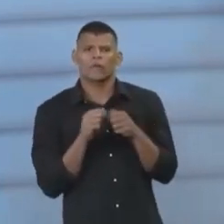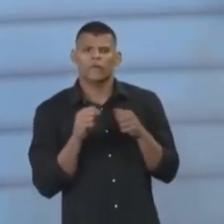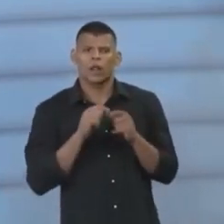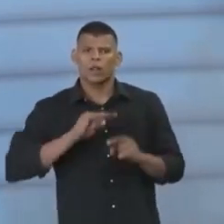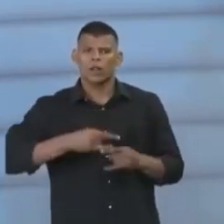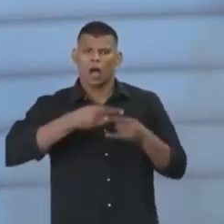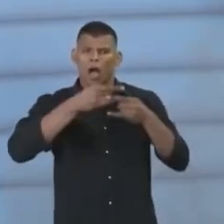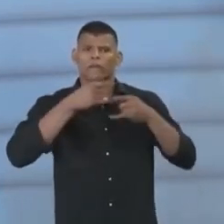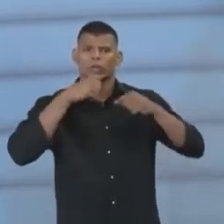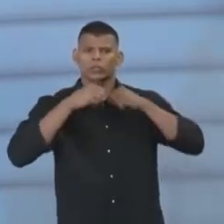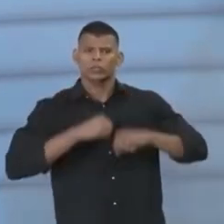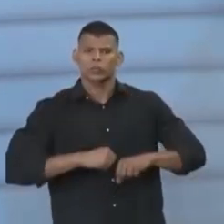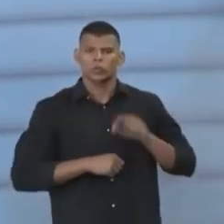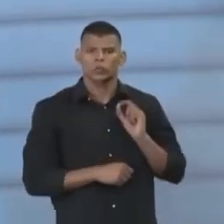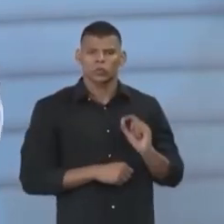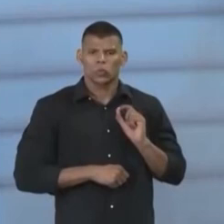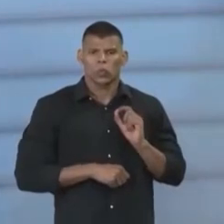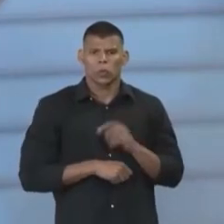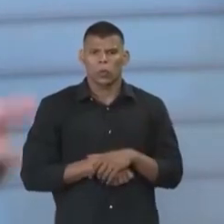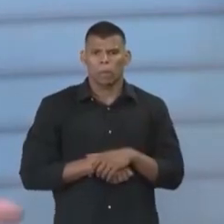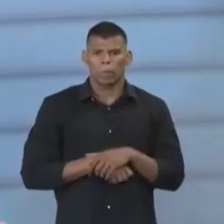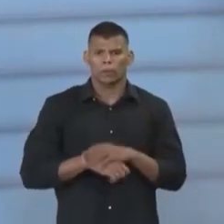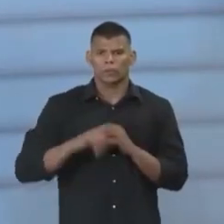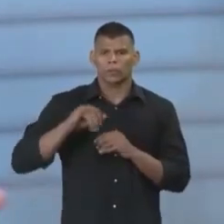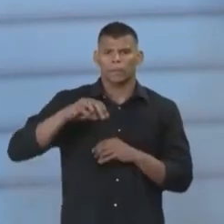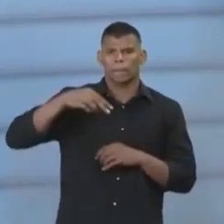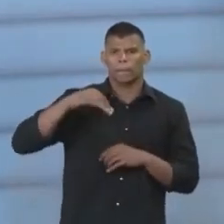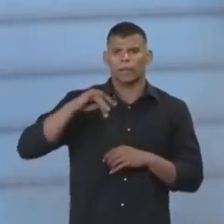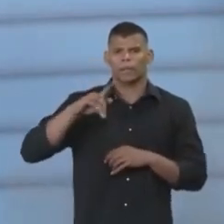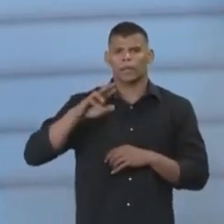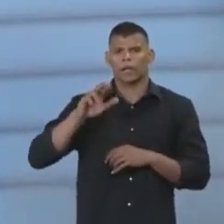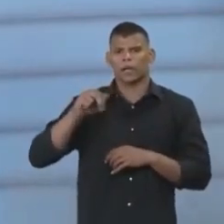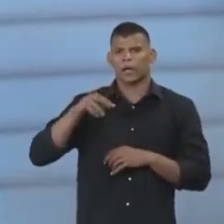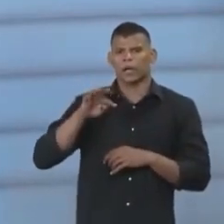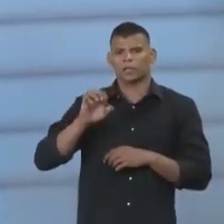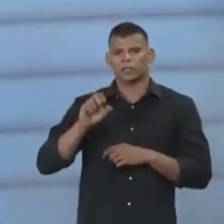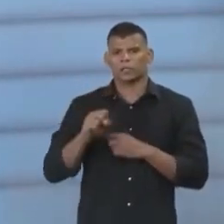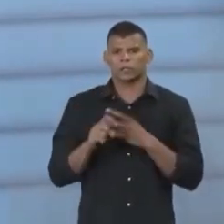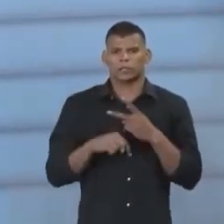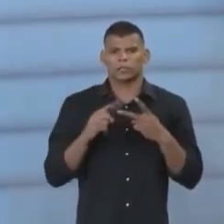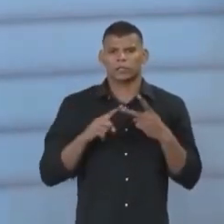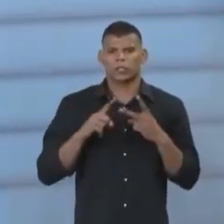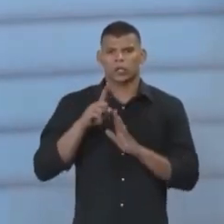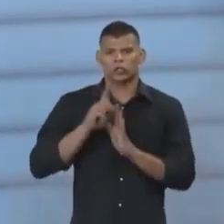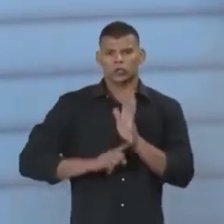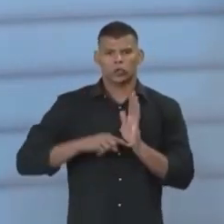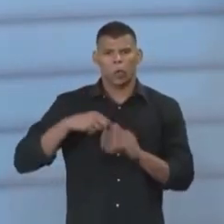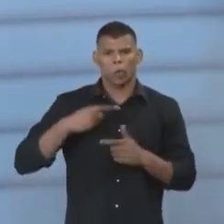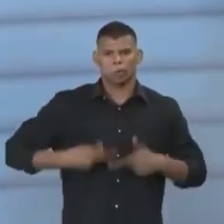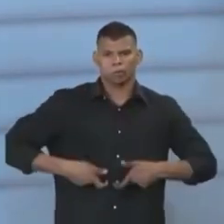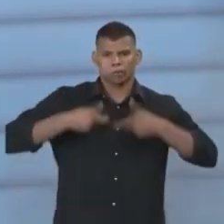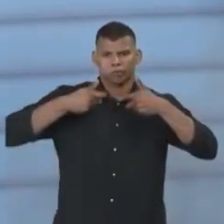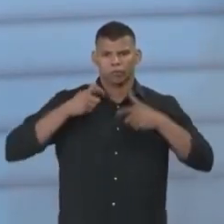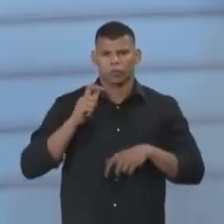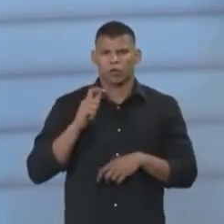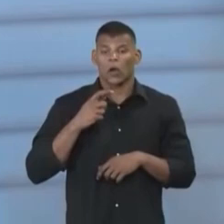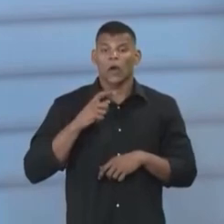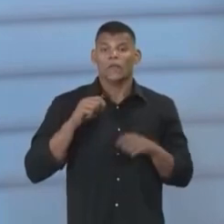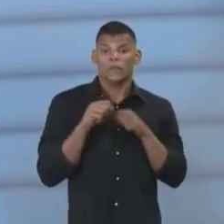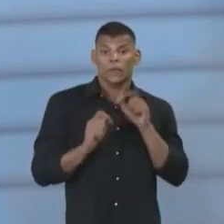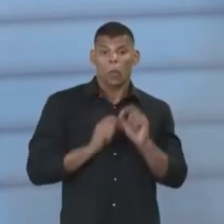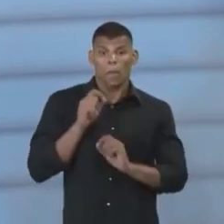nós discutimos a questão dos imigrantes, dos refugiados e do direito de guerra. Então, eu lanço a seguinte